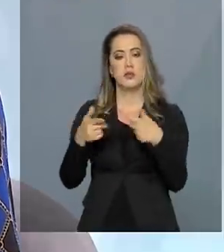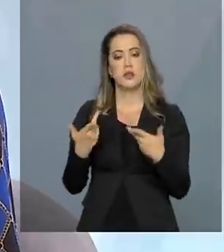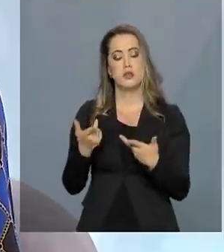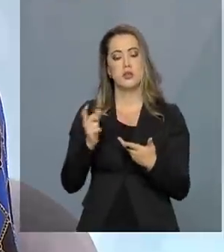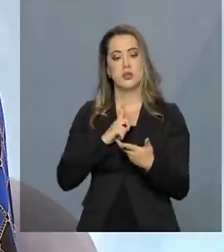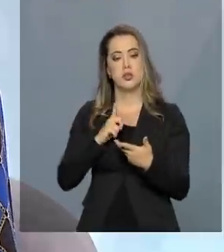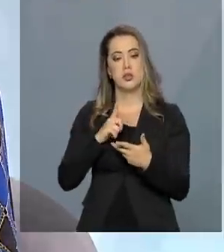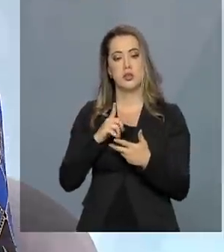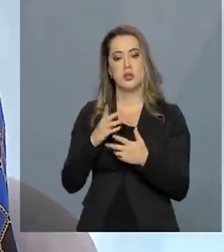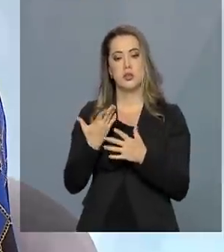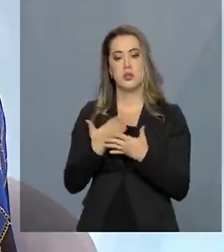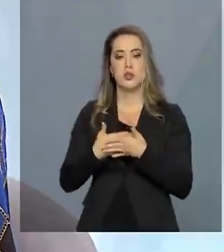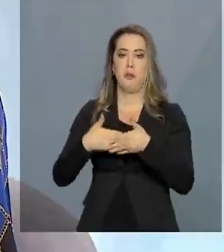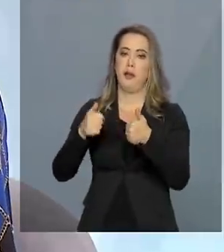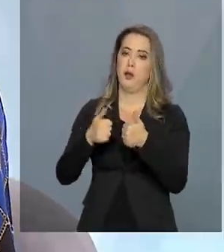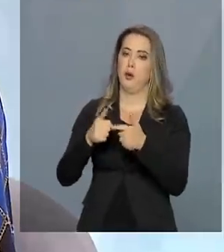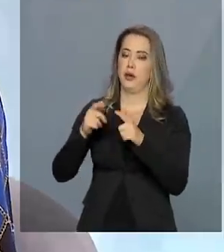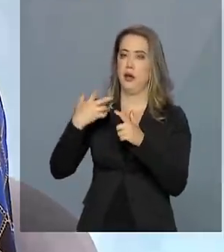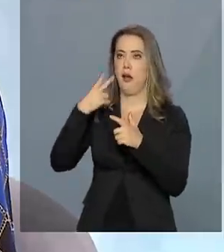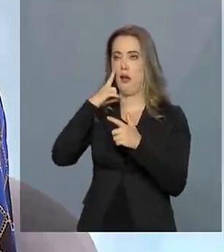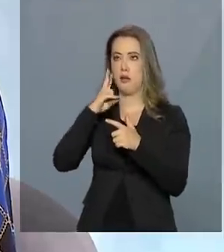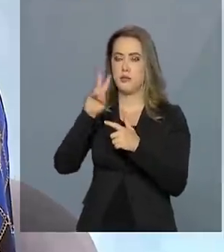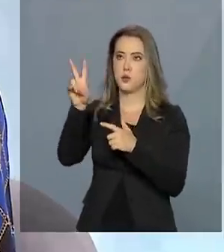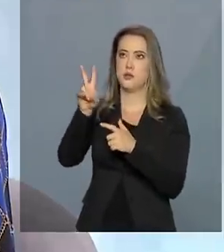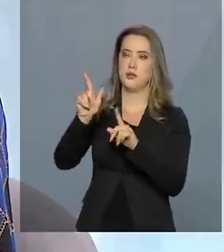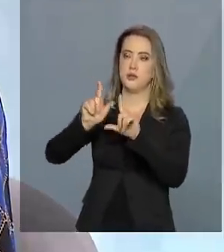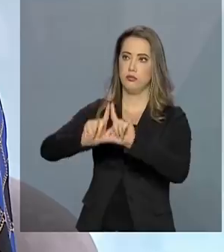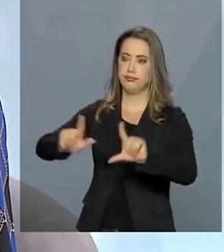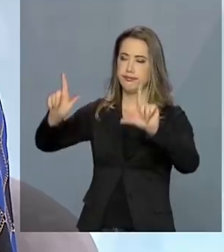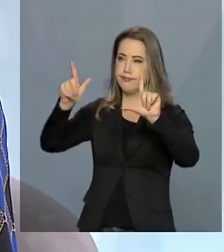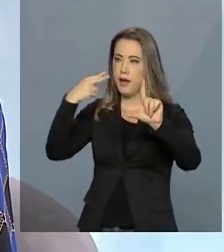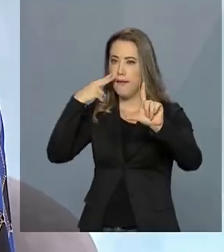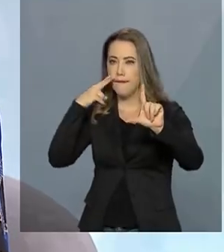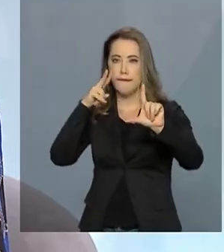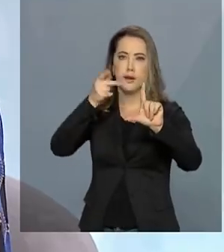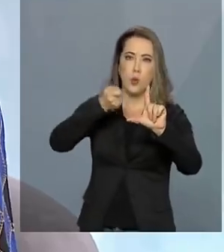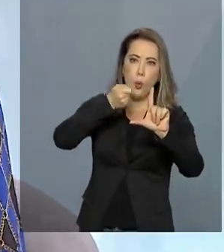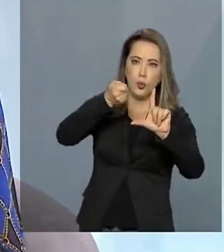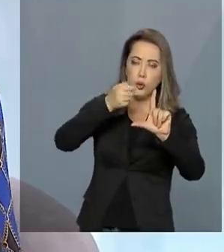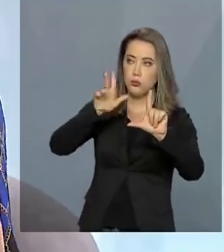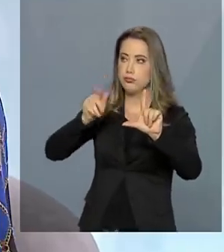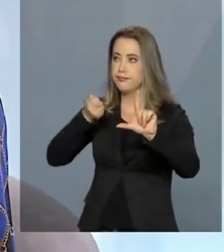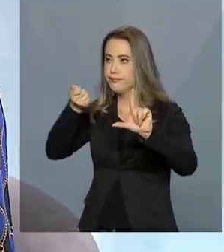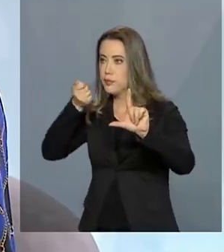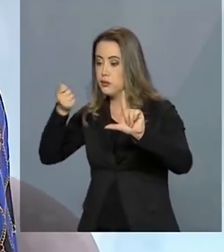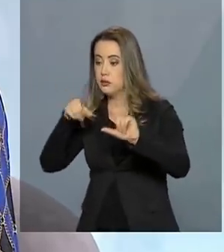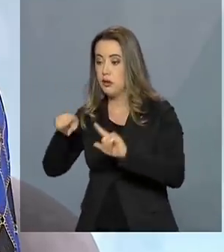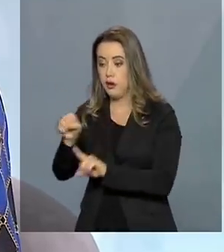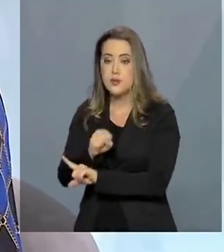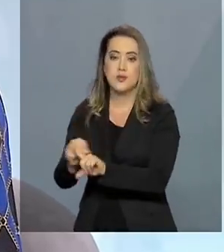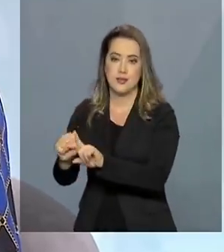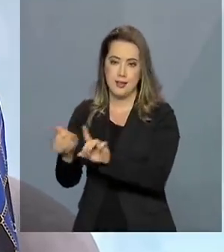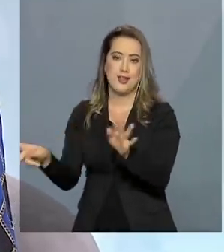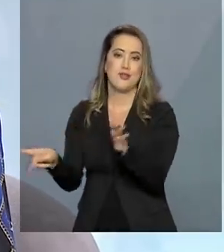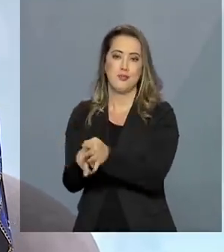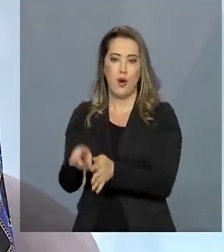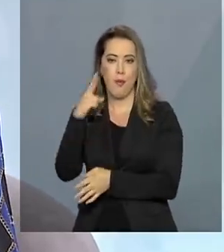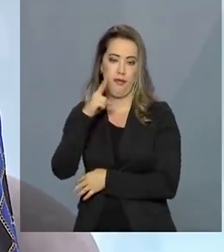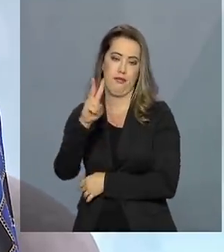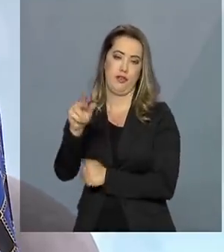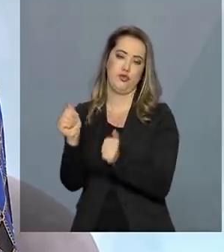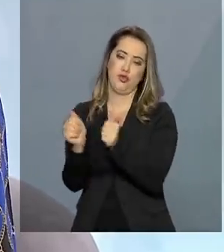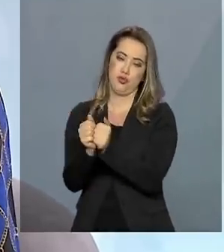de construirmos painéis gerenciais, onde vai facilitar muito para a sociedade brasileira, para o